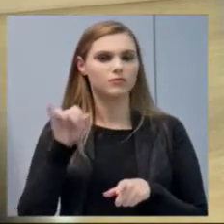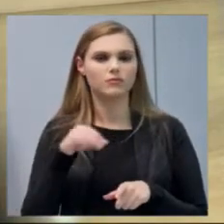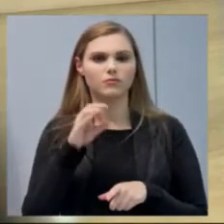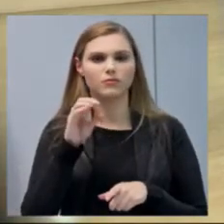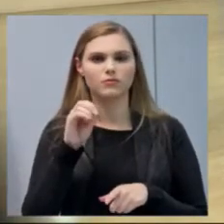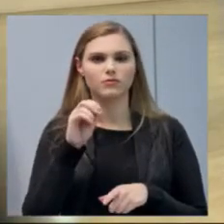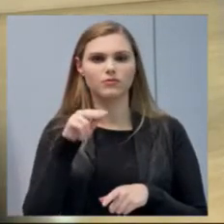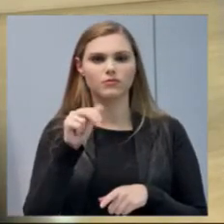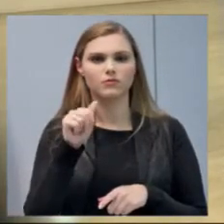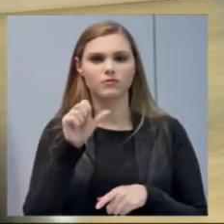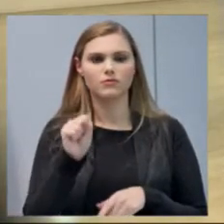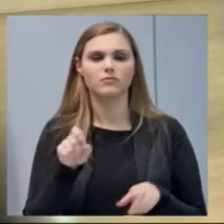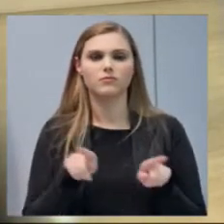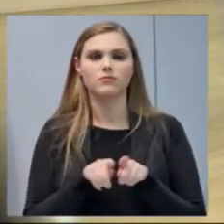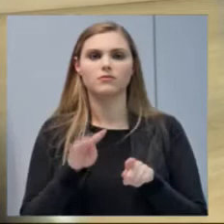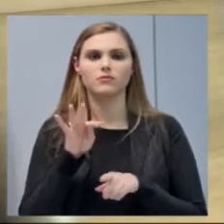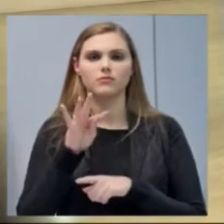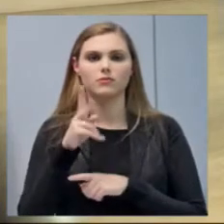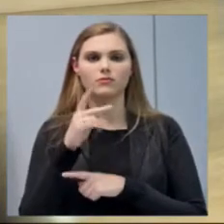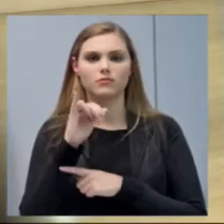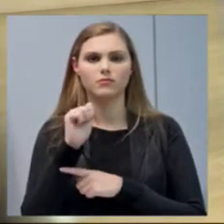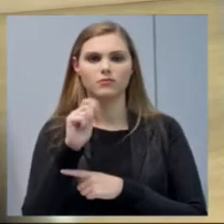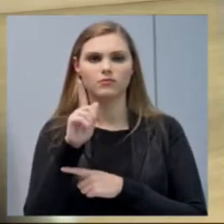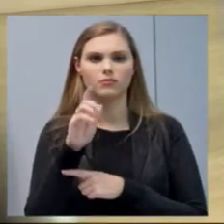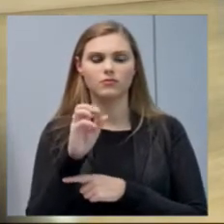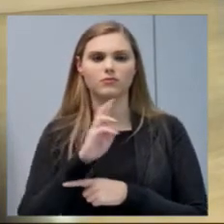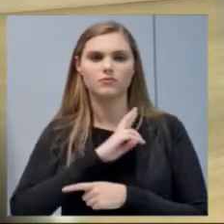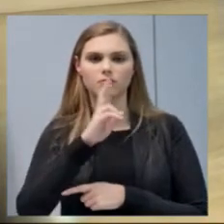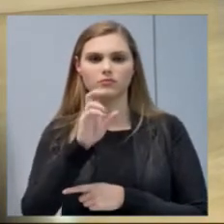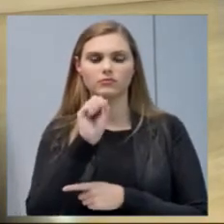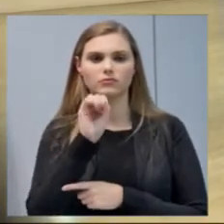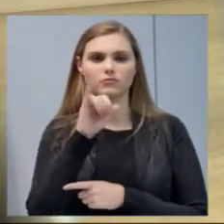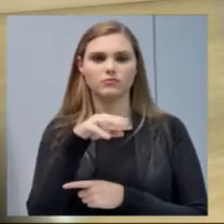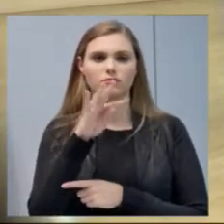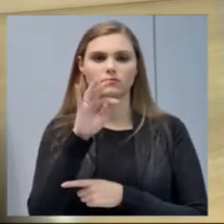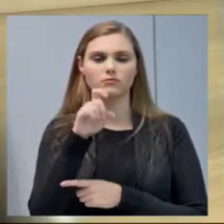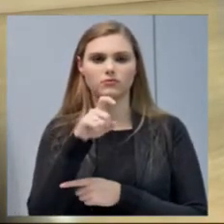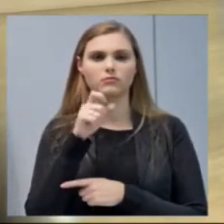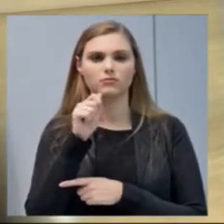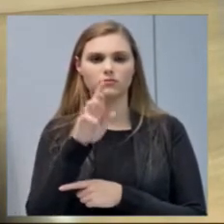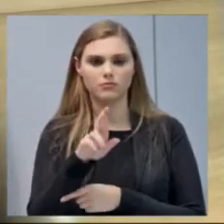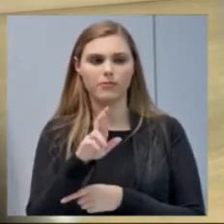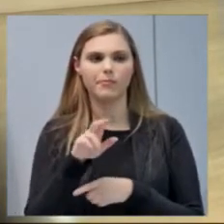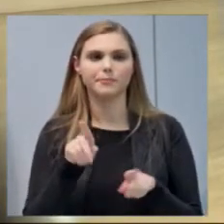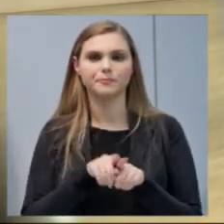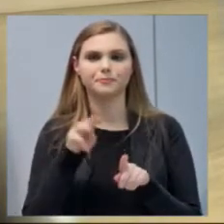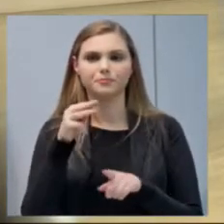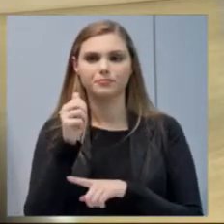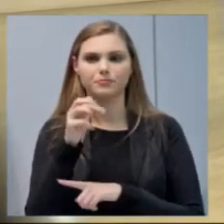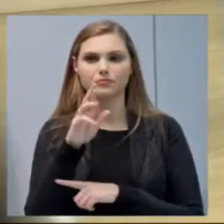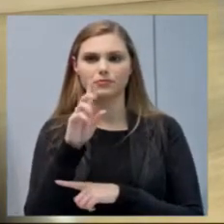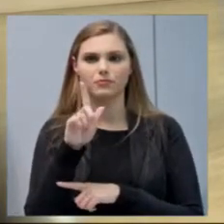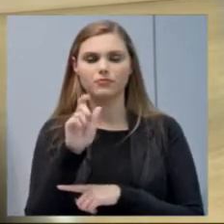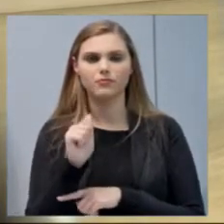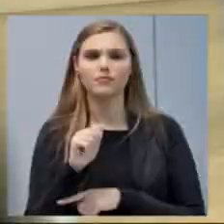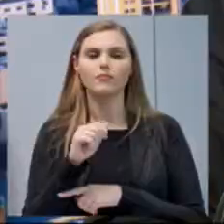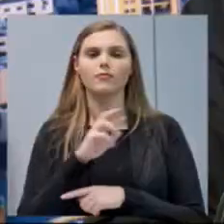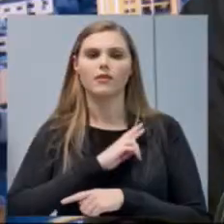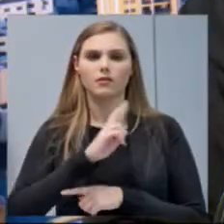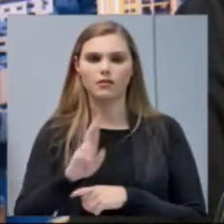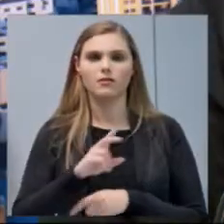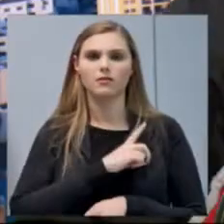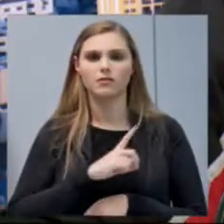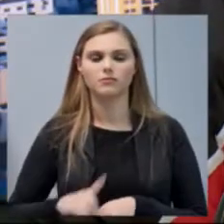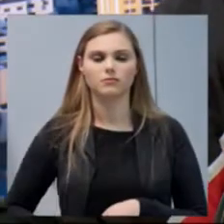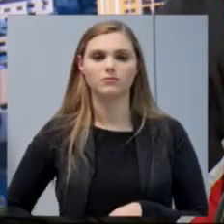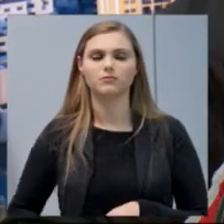representando o Sinterxar. A Marga, representando o nosso deputado Pedro Uxay, que teremos o prazer, Adriano, na sexta também,